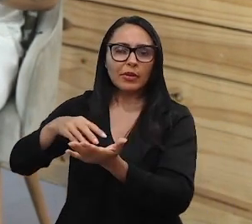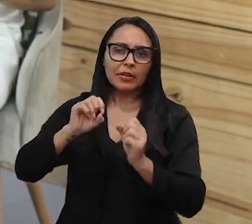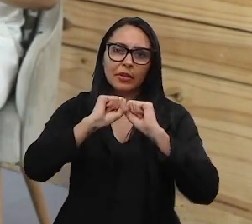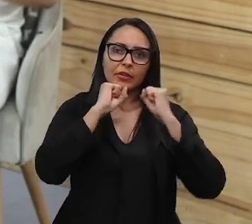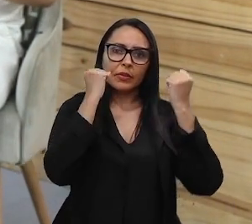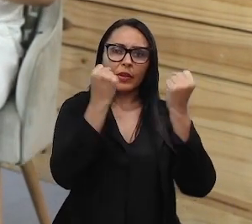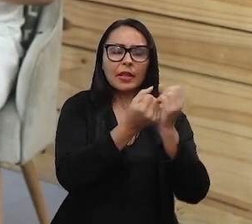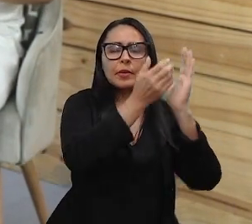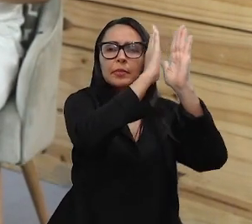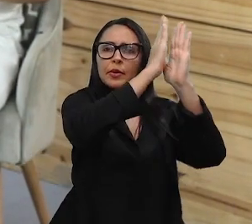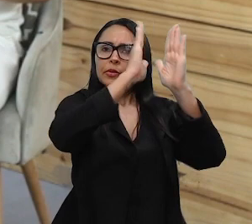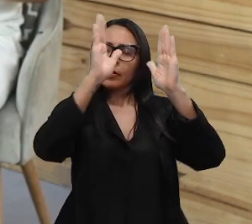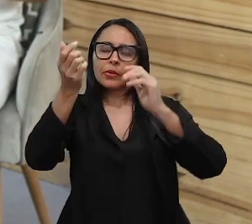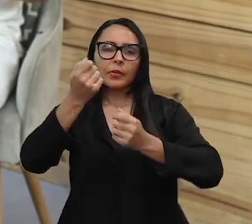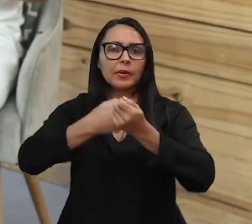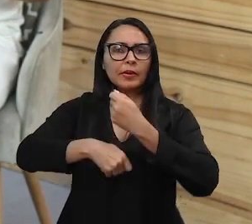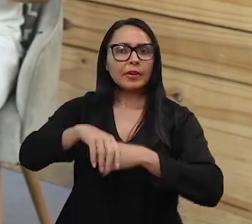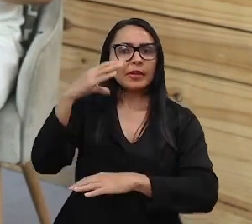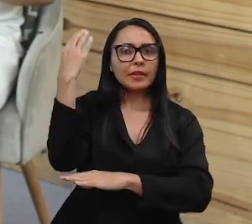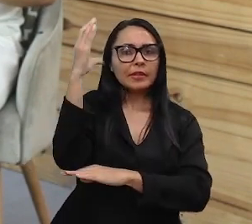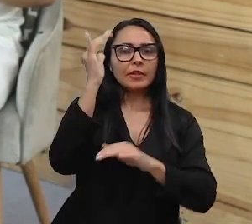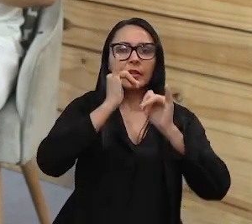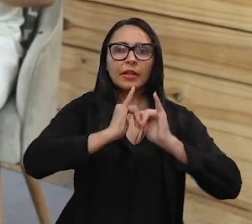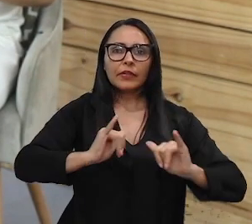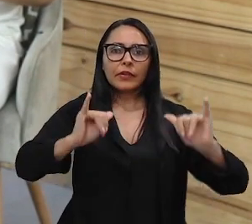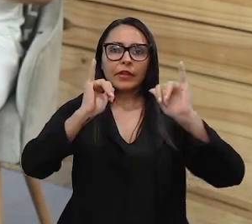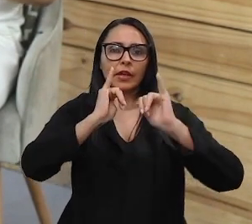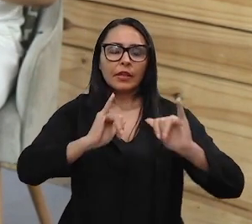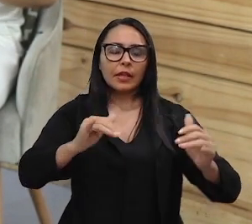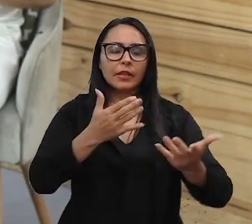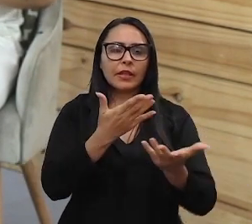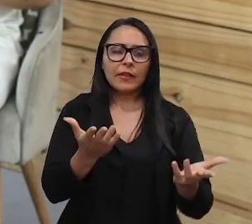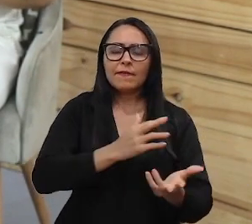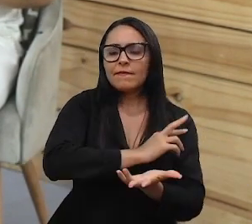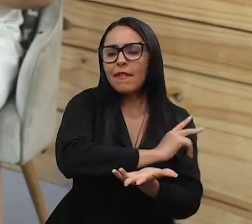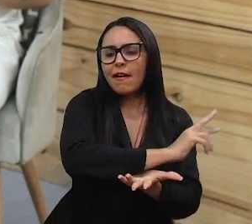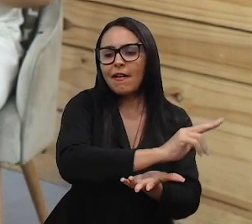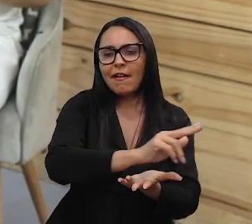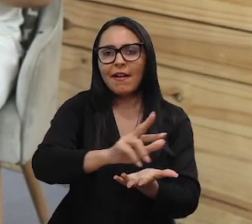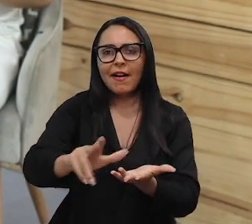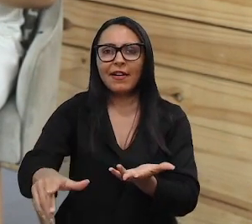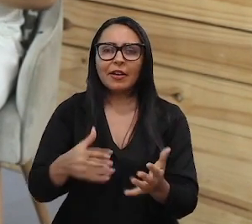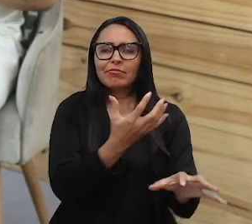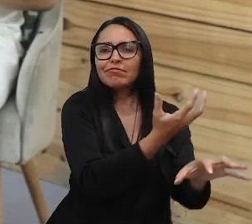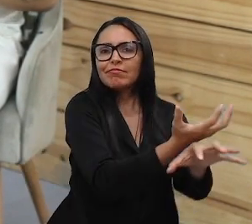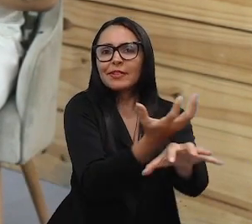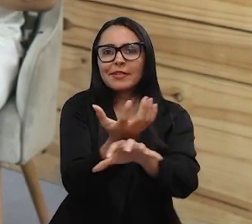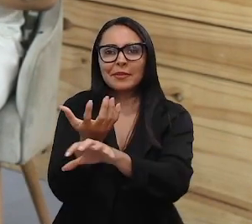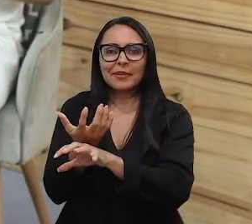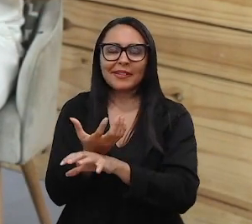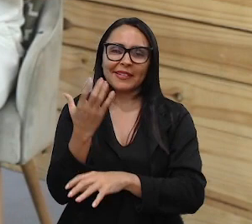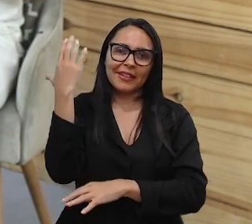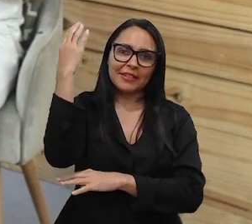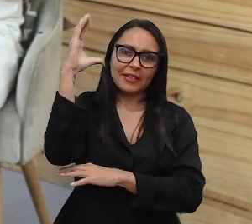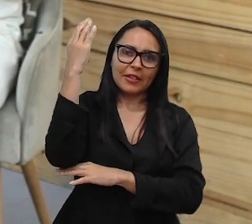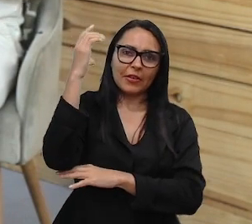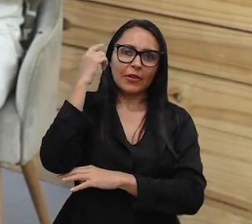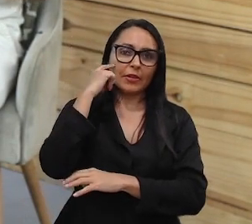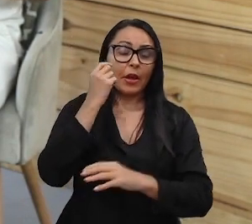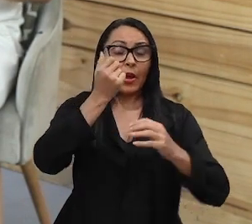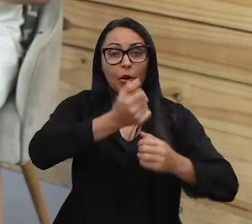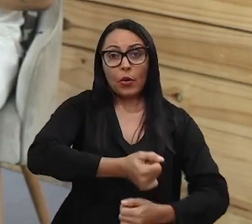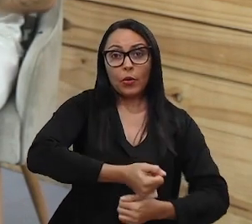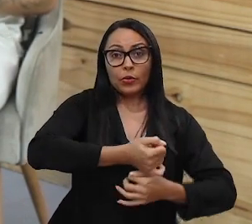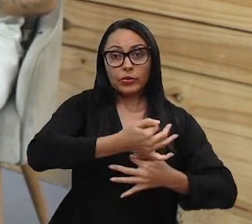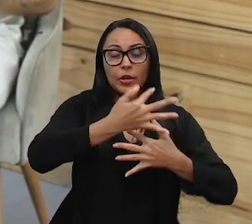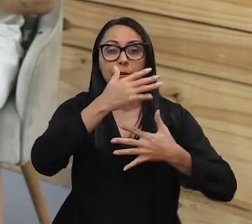biblioteconomia, na ciência da informação, na arquivologia, em diversas disciplinas da ciência. O chat GPT,